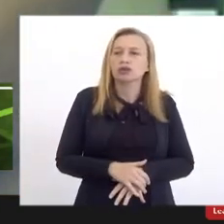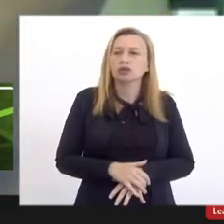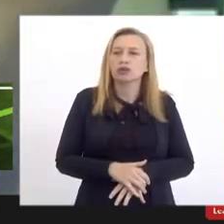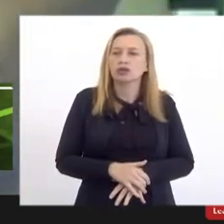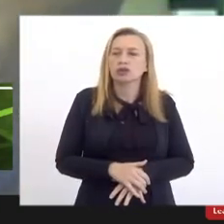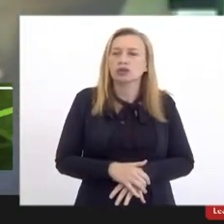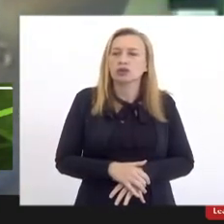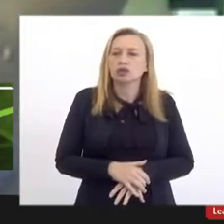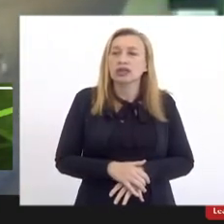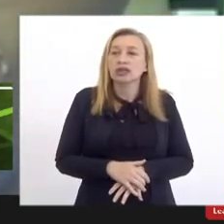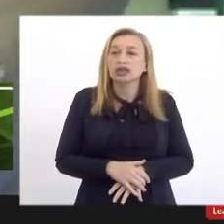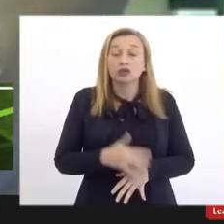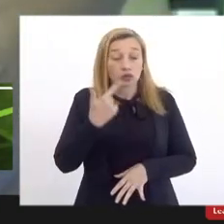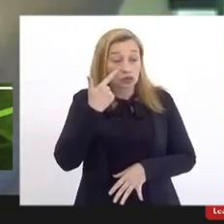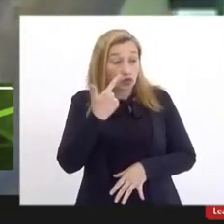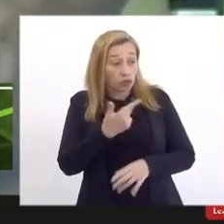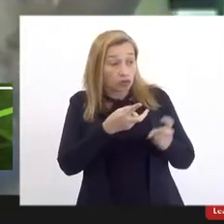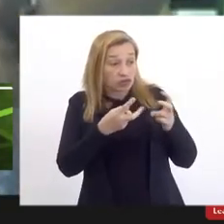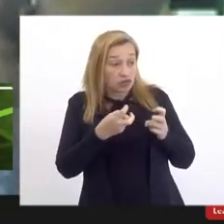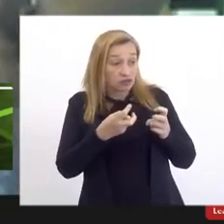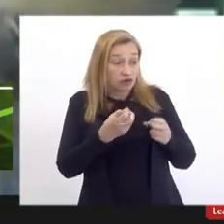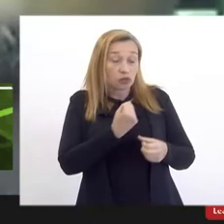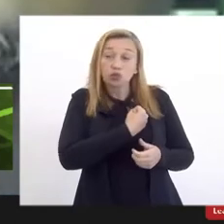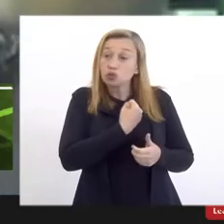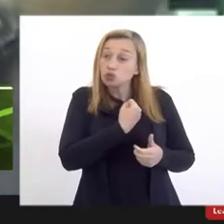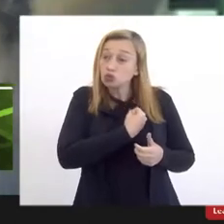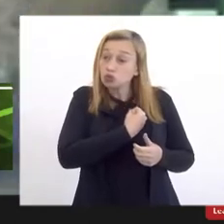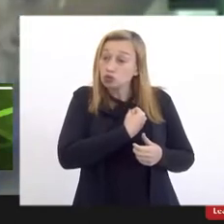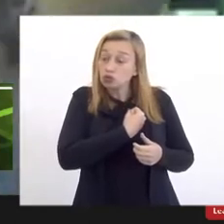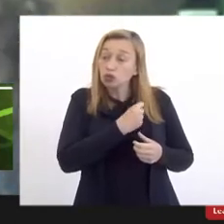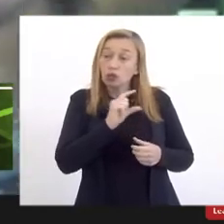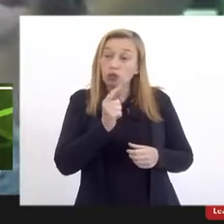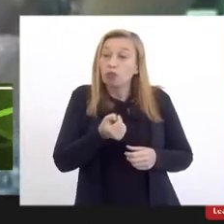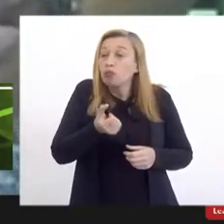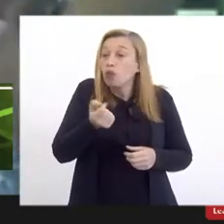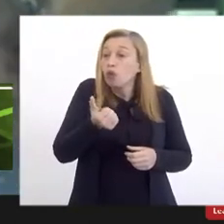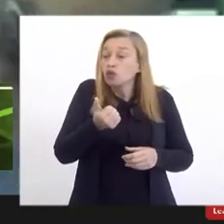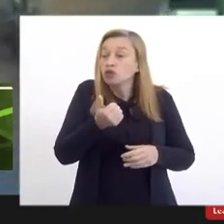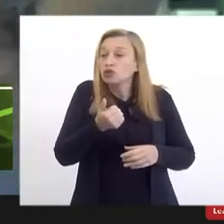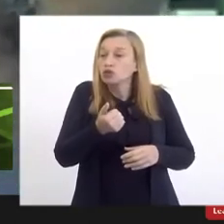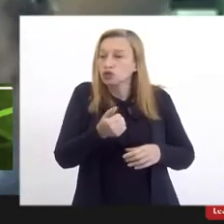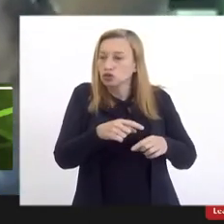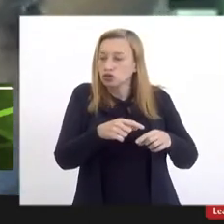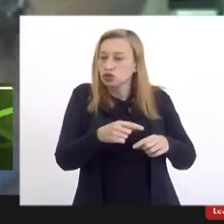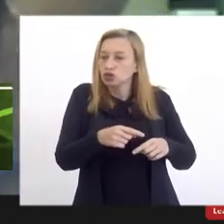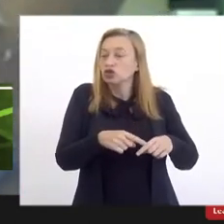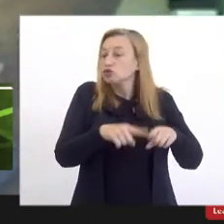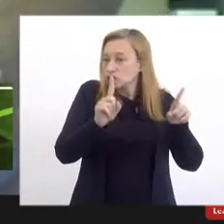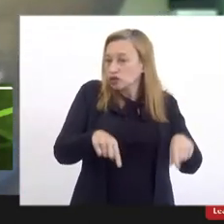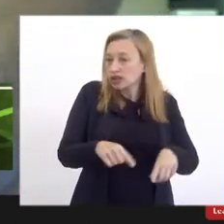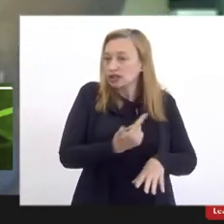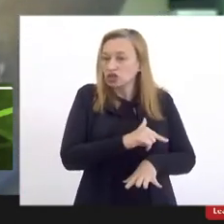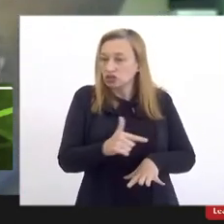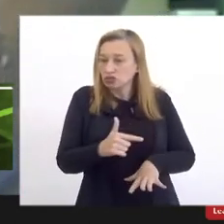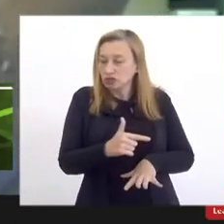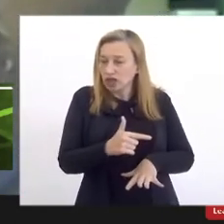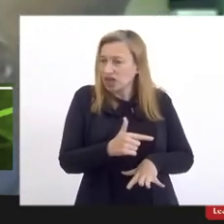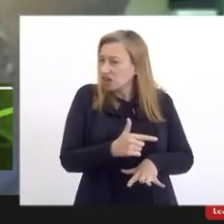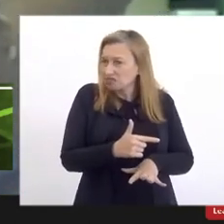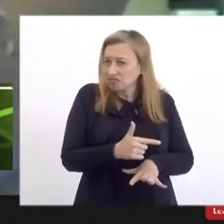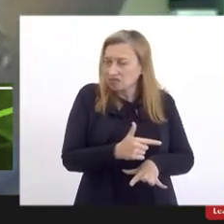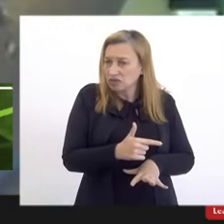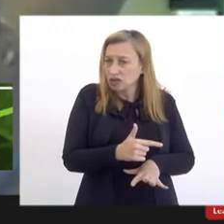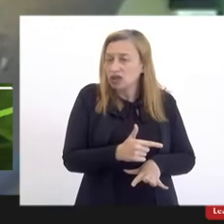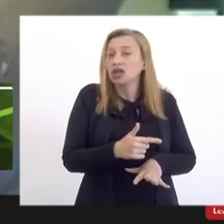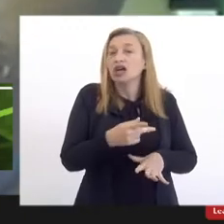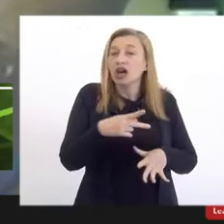necessidade do quadro administrativo, é inclusive para gastar o orçamento que hoje é previsto, 65 milhões que o deputado